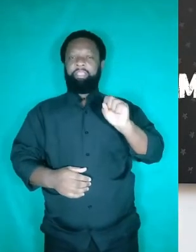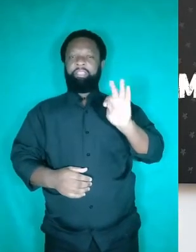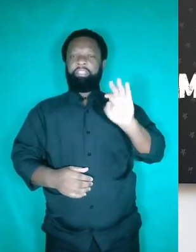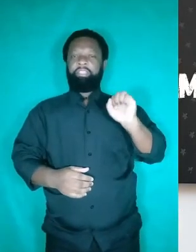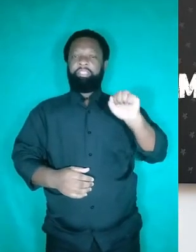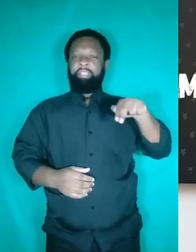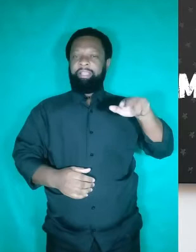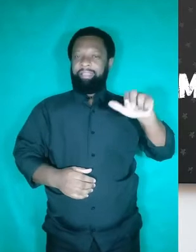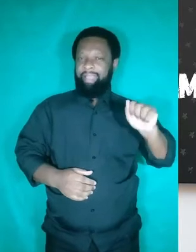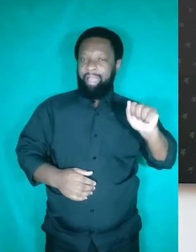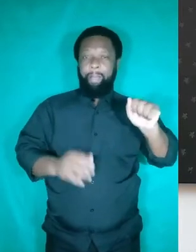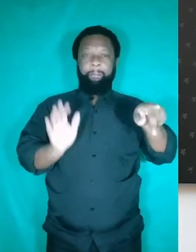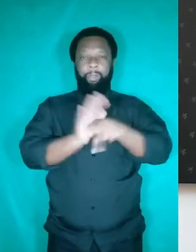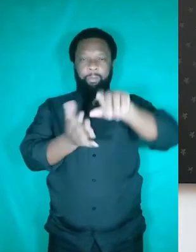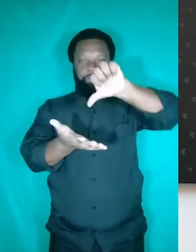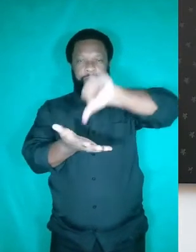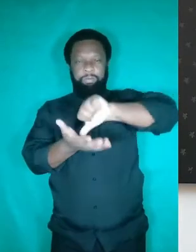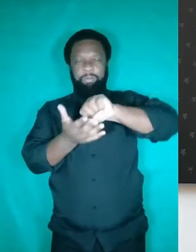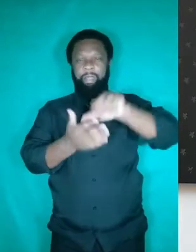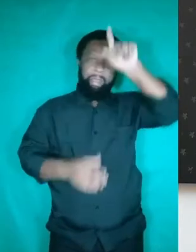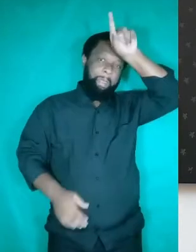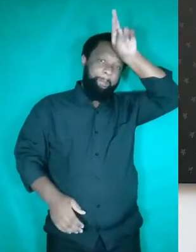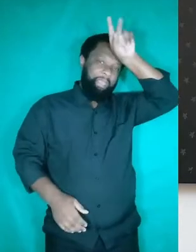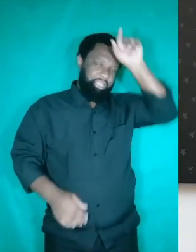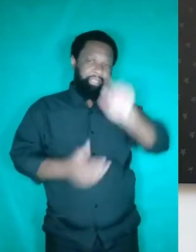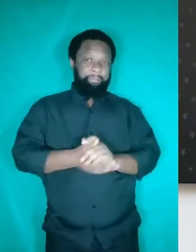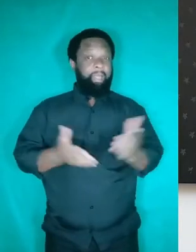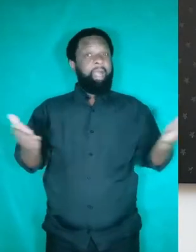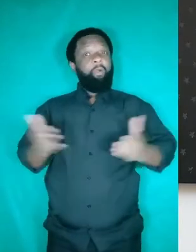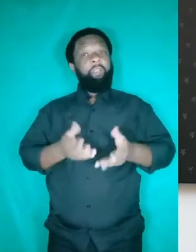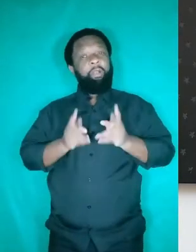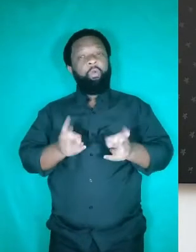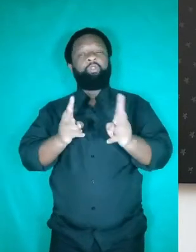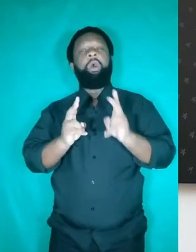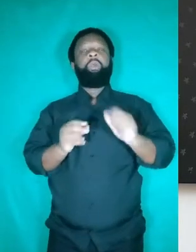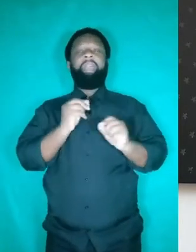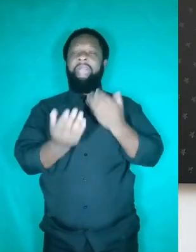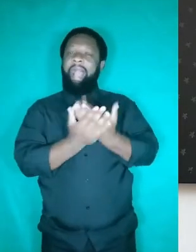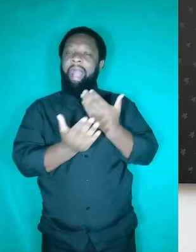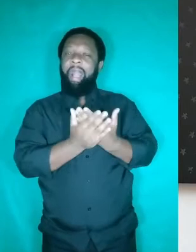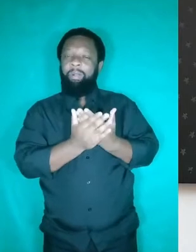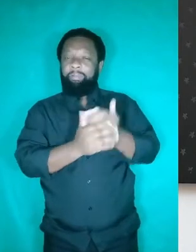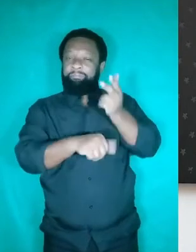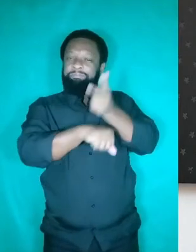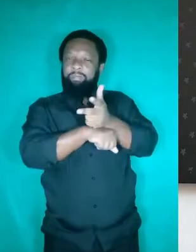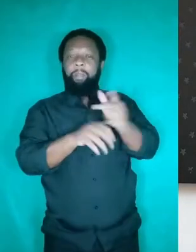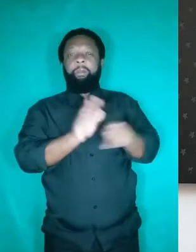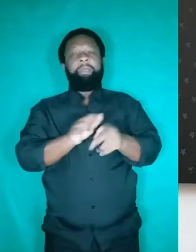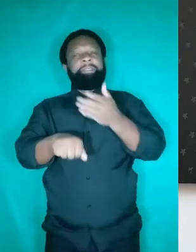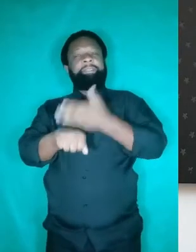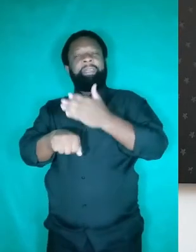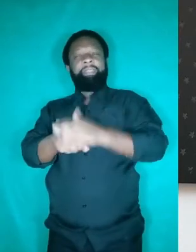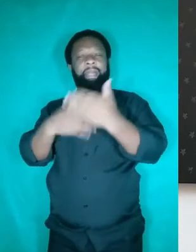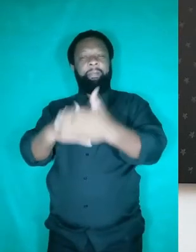Mesquita e dando continuidade à sequência de vídeo-aulas de preparação para o Enem,